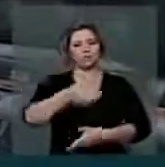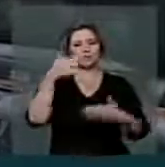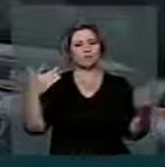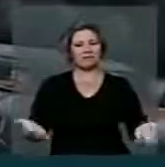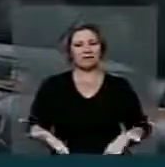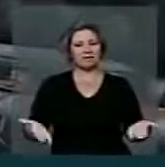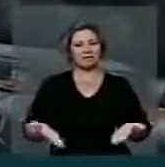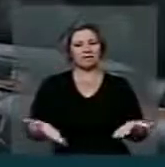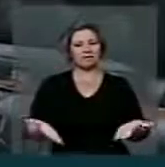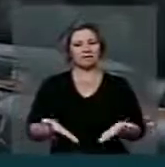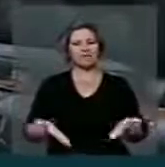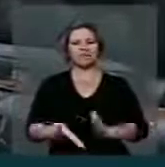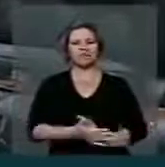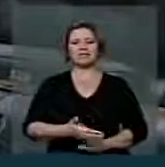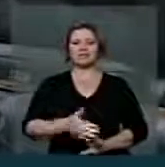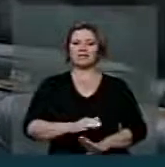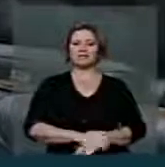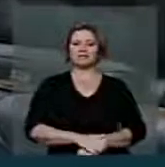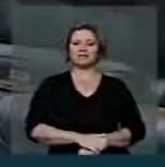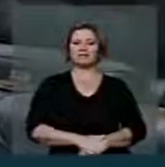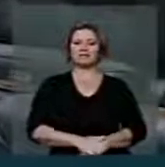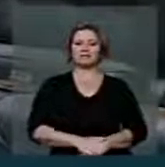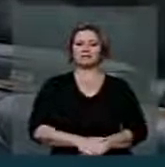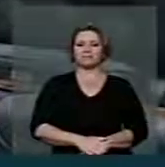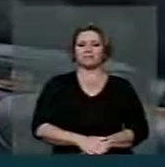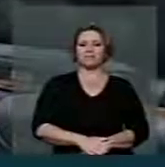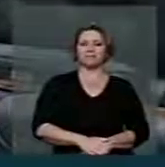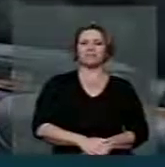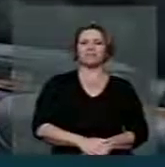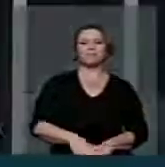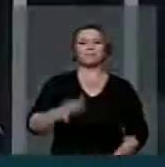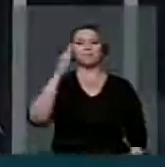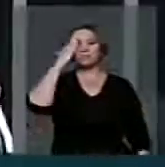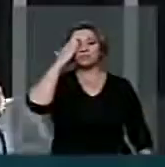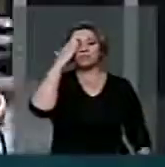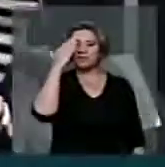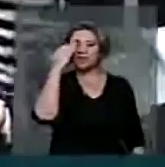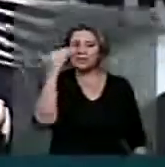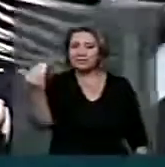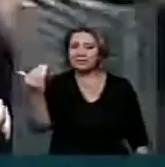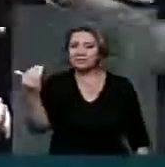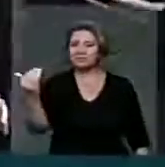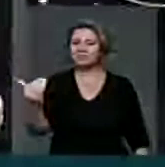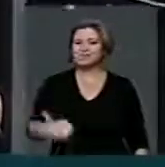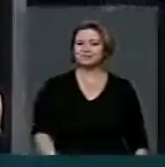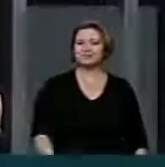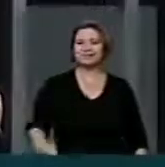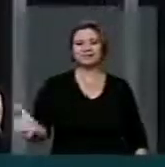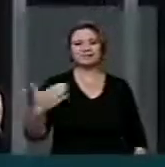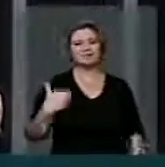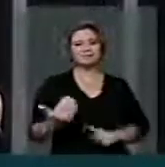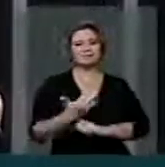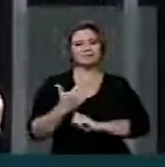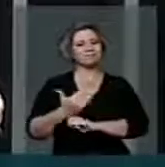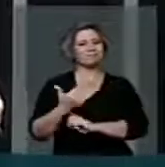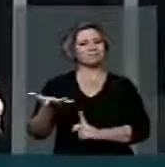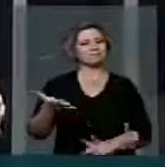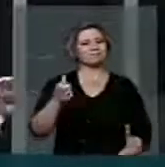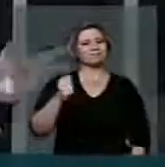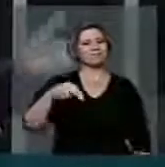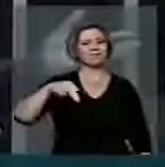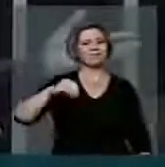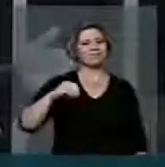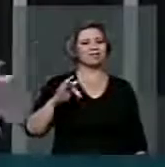aqui no seu grande expediente. Obrigado pelo seu aparte, deputado Onofre. E,